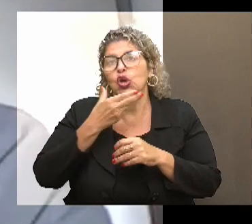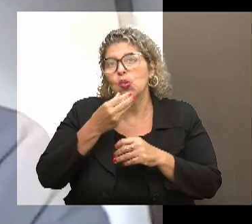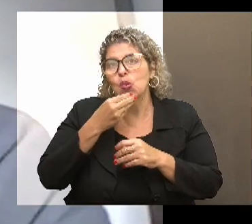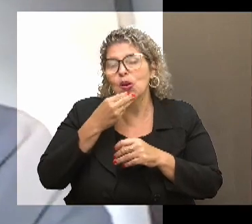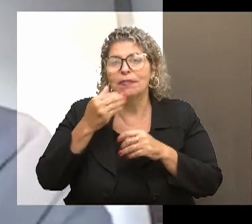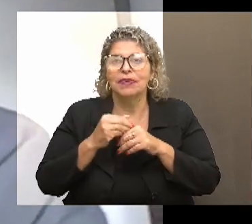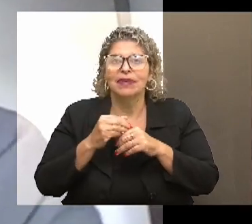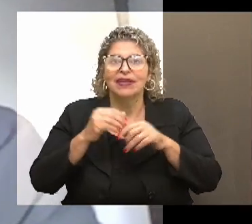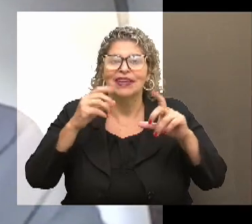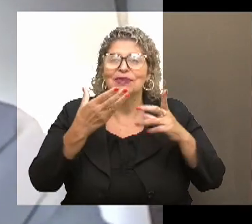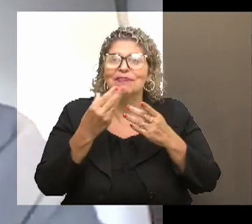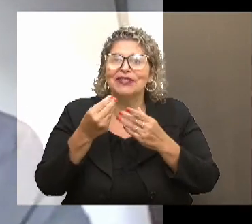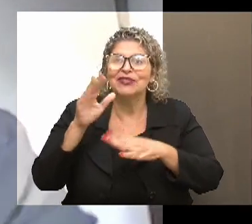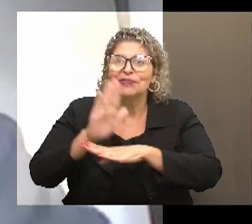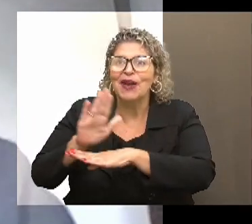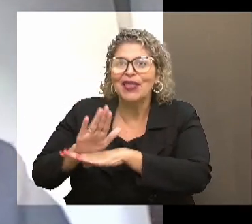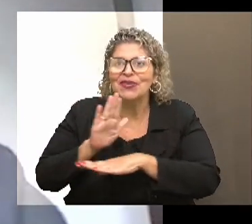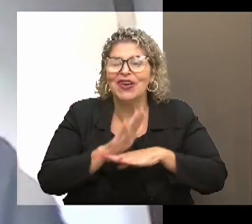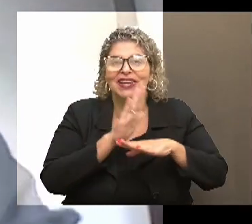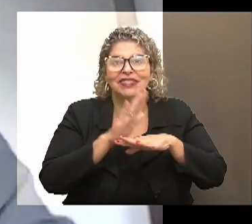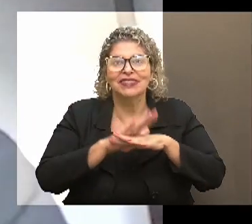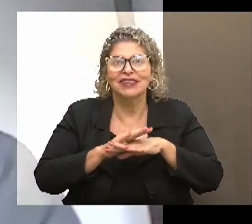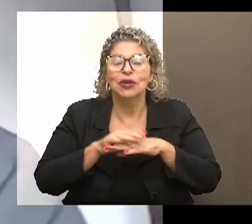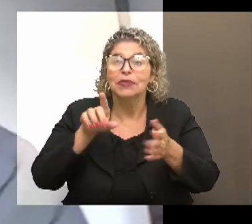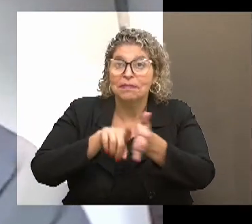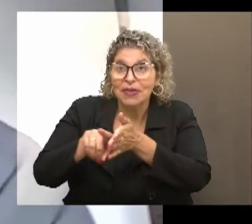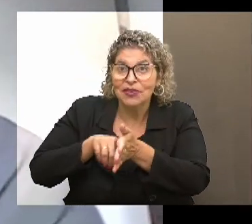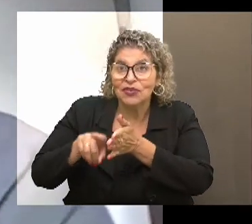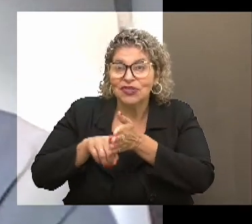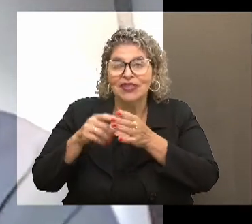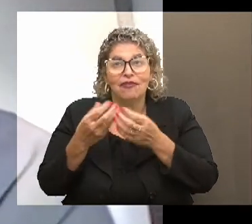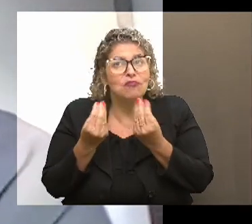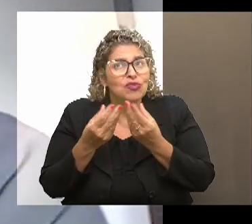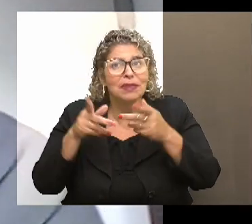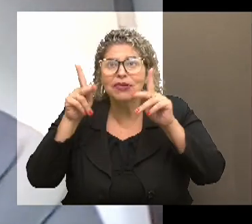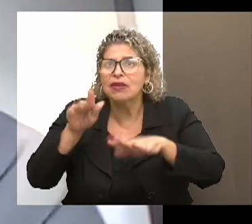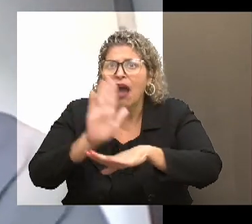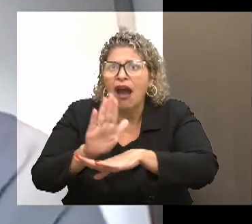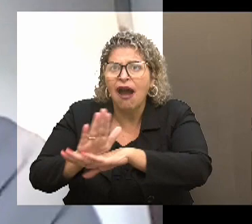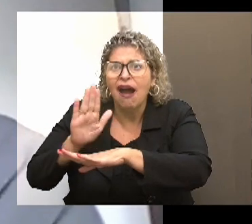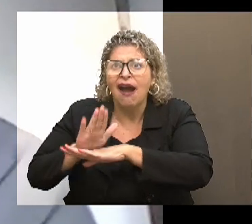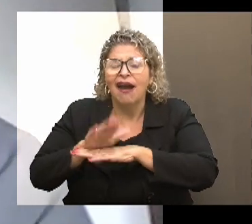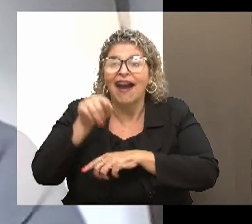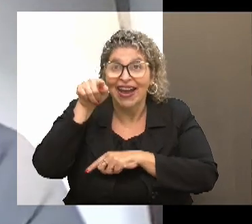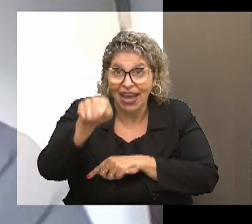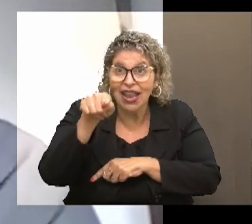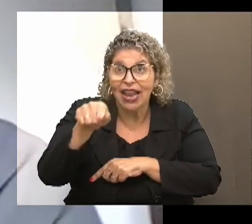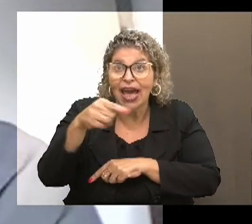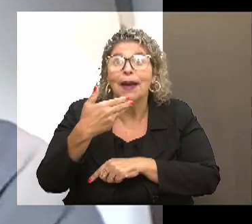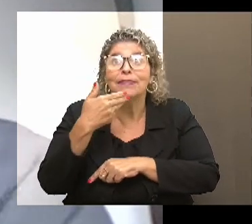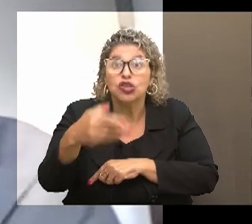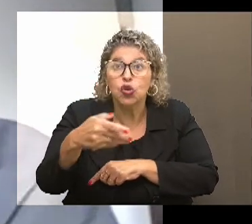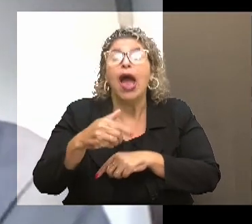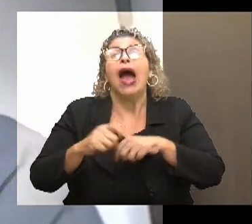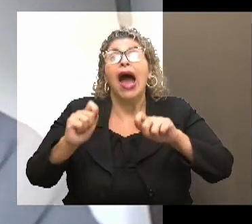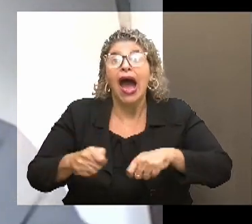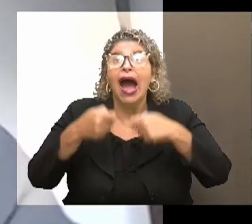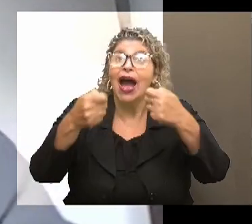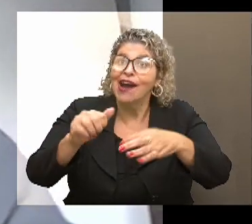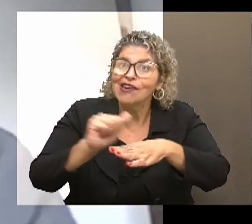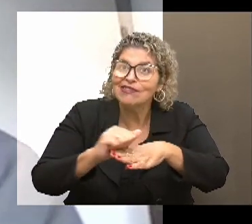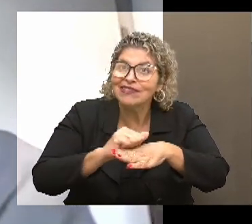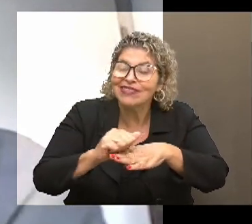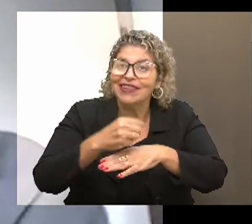cedeu, a gente encheu de doações até o teto e fazia essa triagem para exatamente ir atrás dessa pessoa exatamente com o que ela precisava, com o calçado